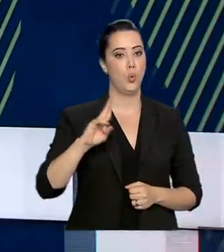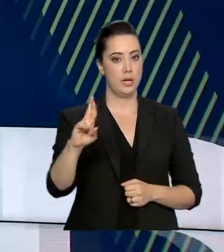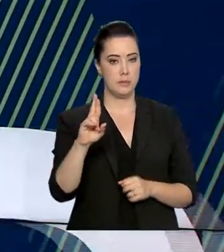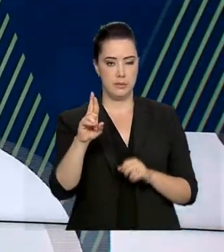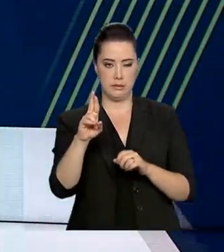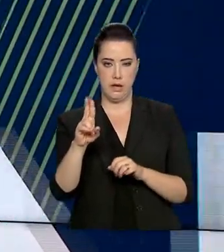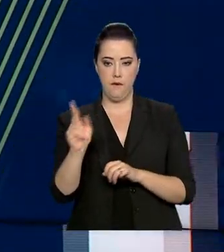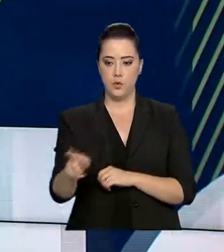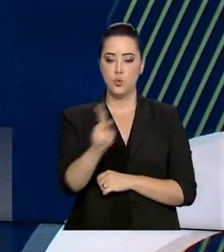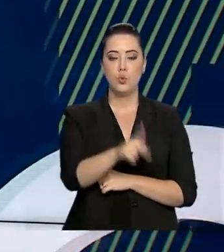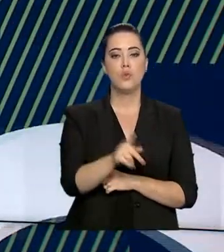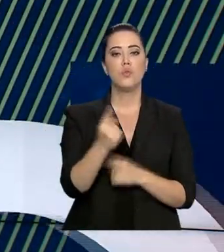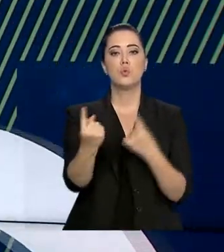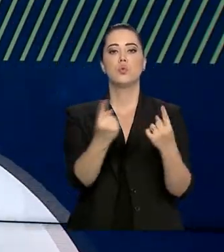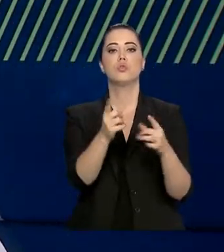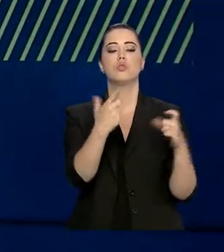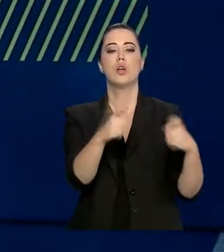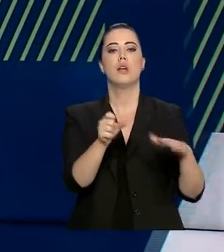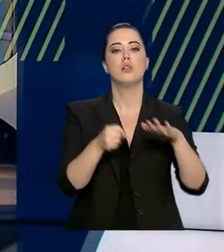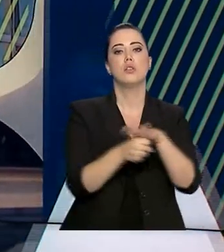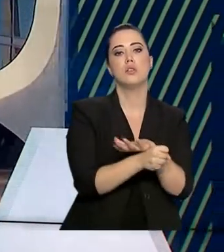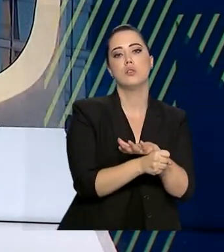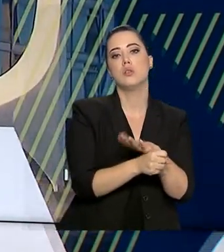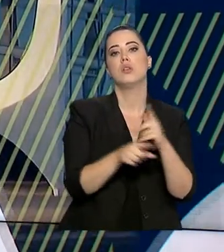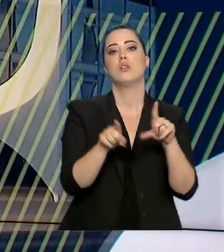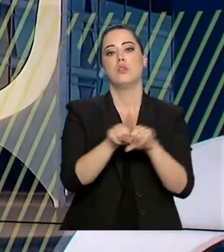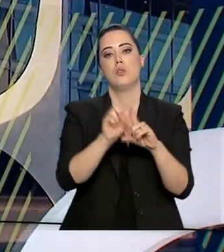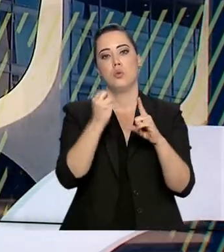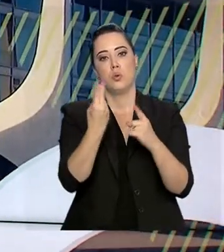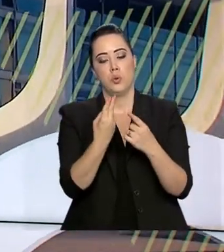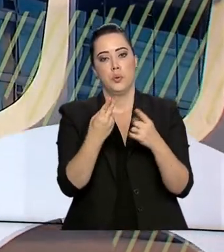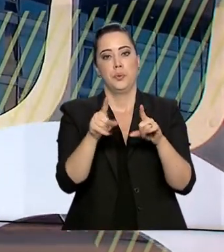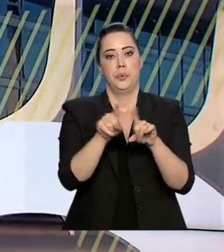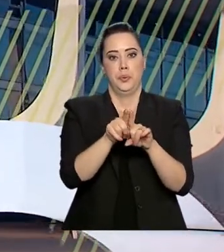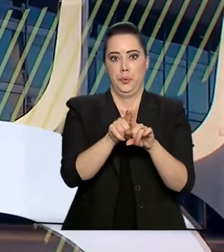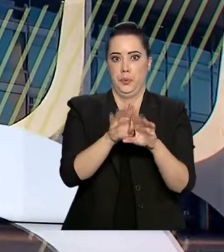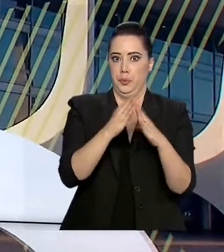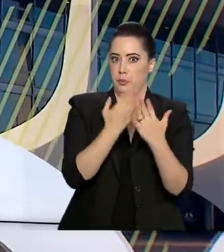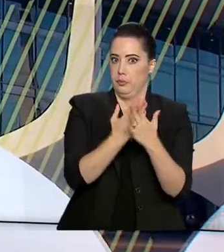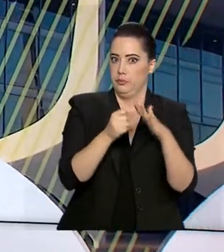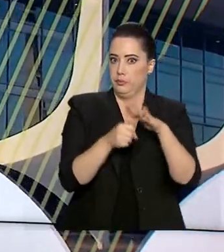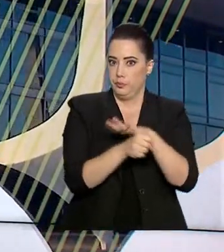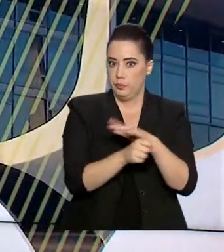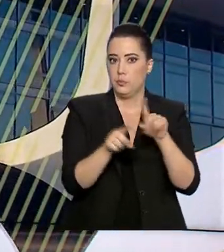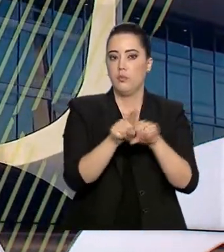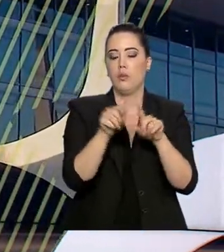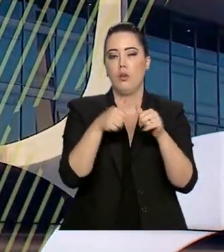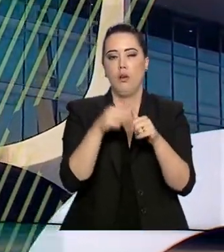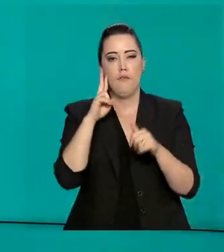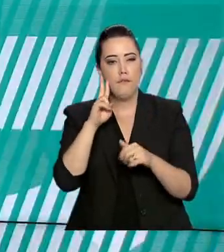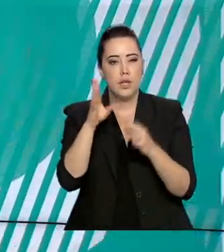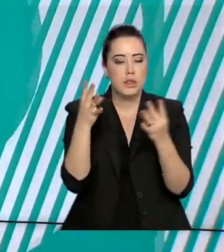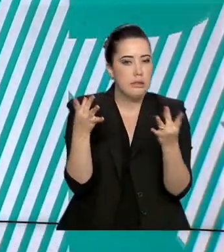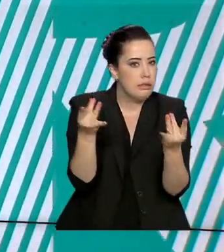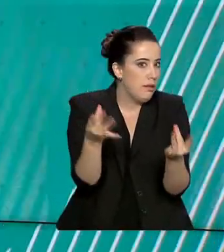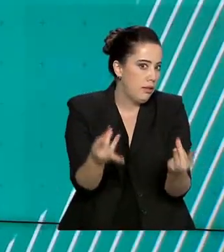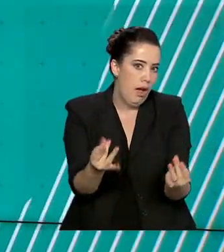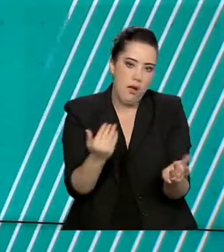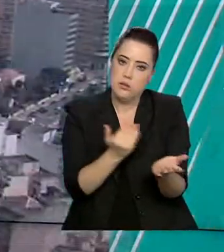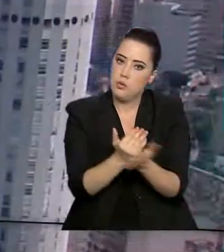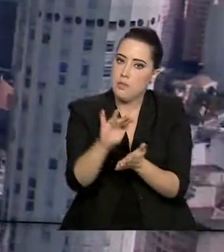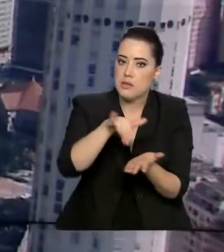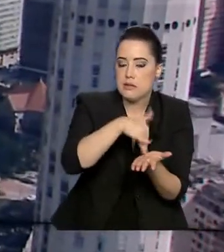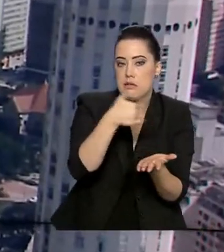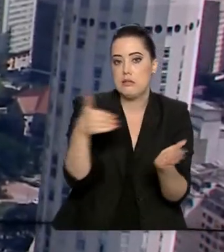pedagógico de cada unidade prisional ou sócio-educativa tem a função de acompanhar todos os trâmites do exame, desde a inscrição